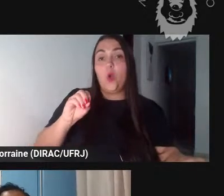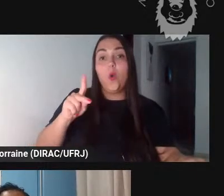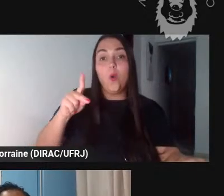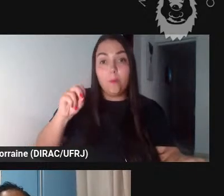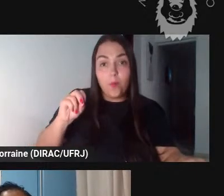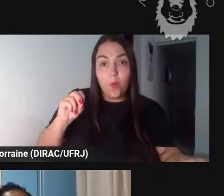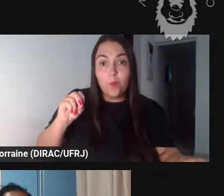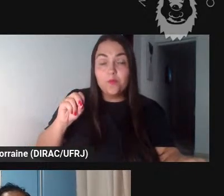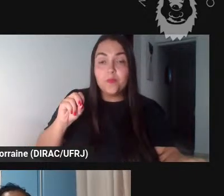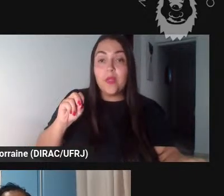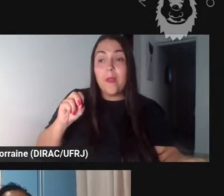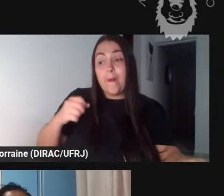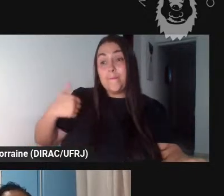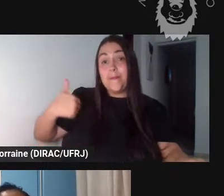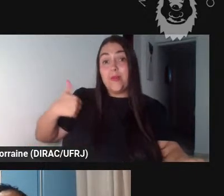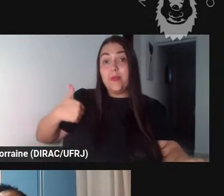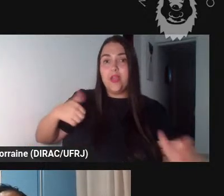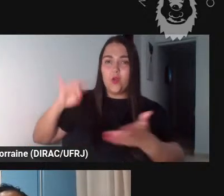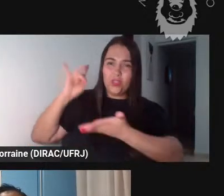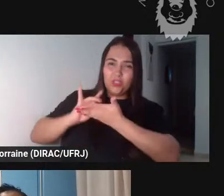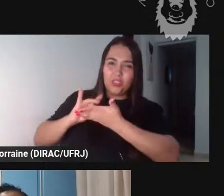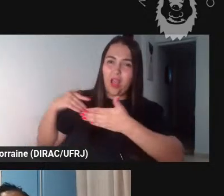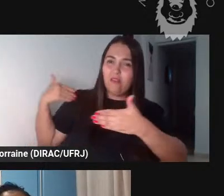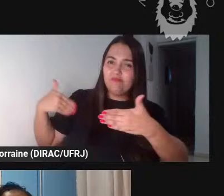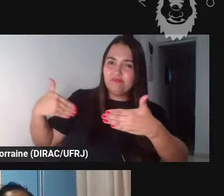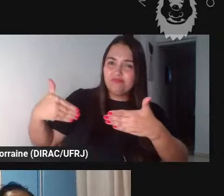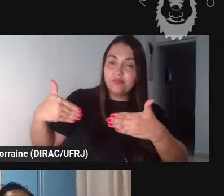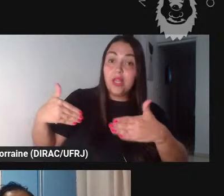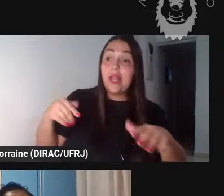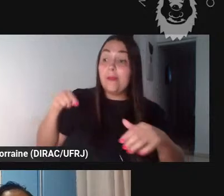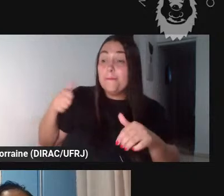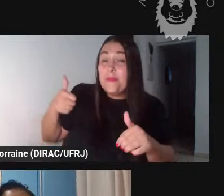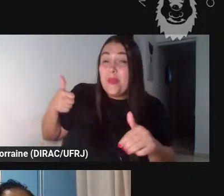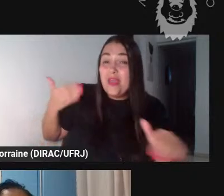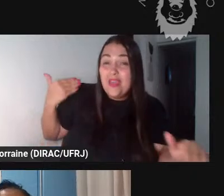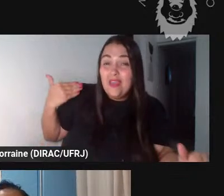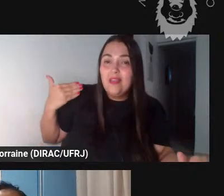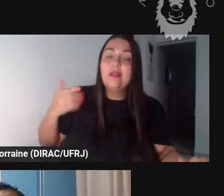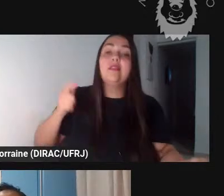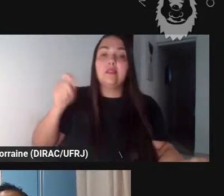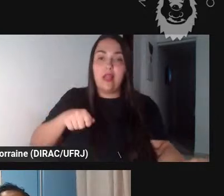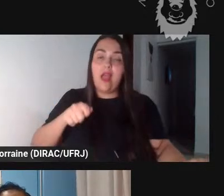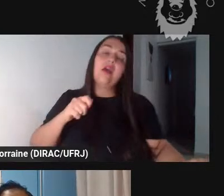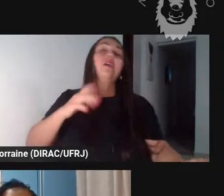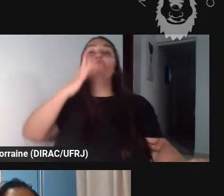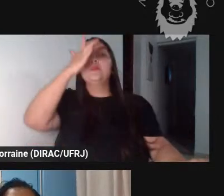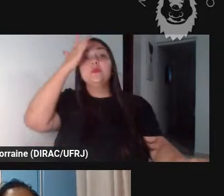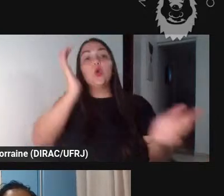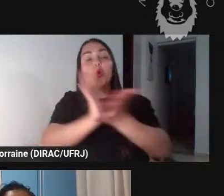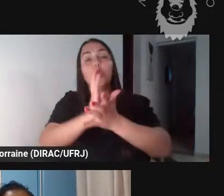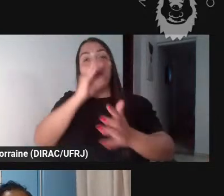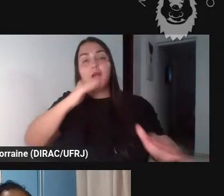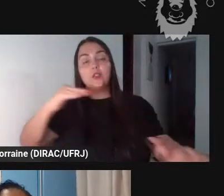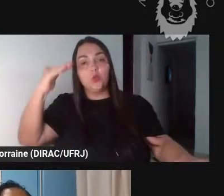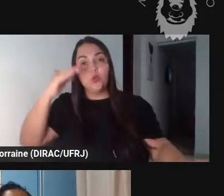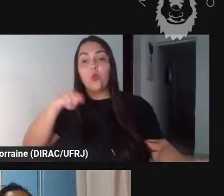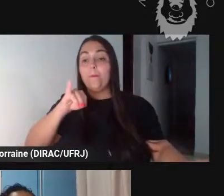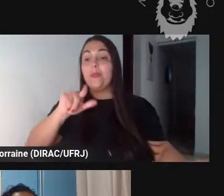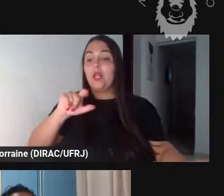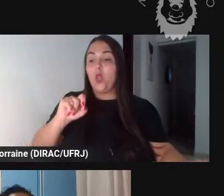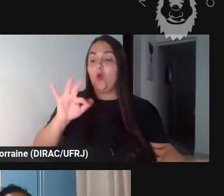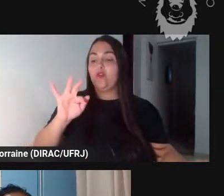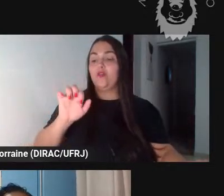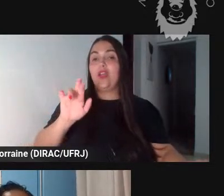primeiras as originais podem ser usadas para o público adulto Milor Fernandes para o público